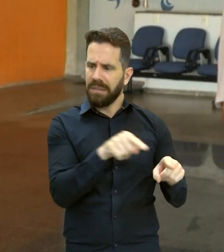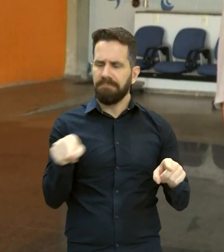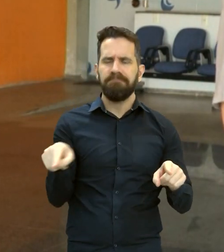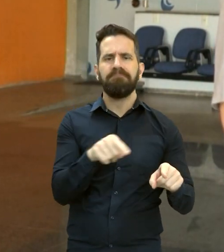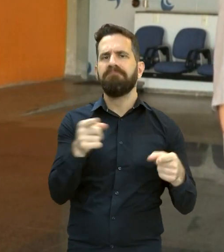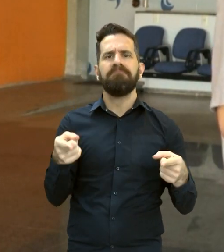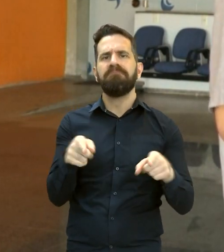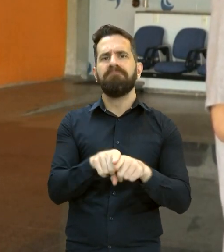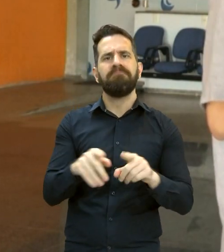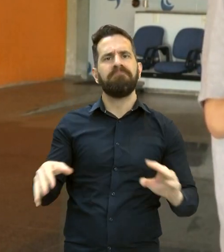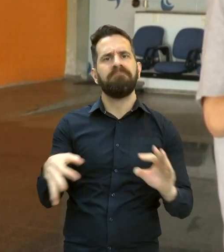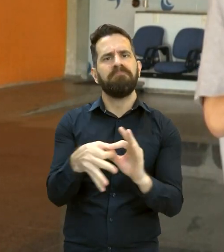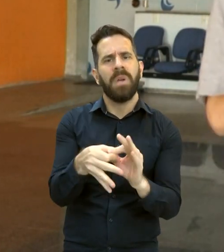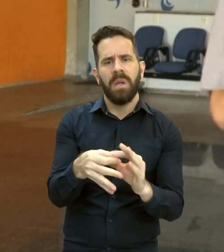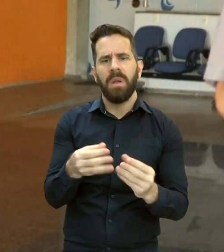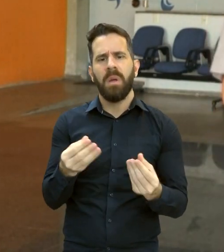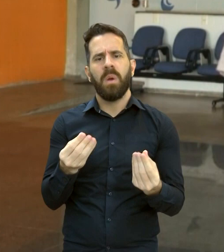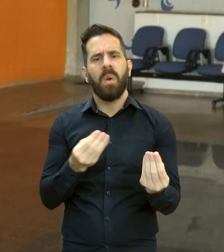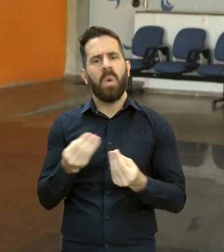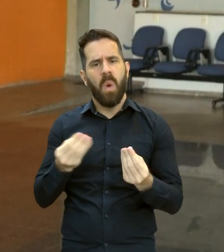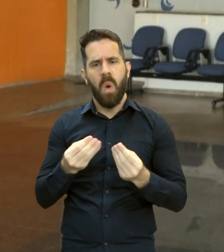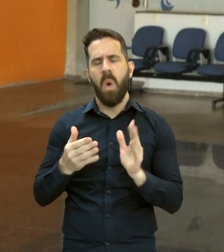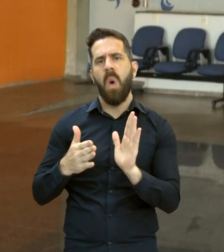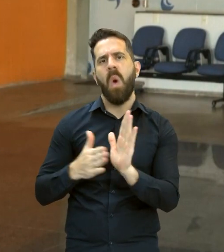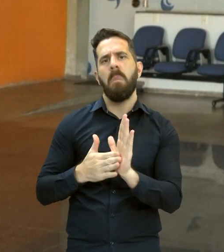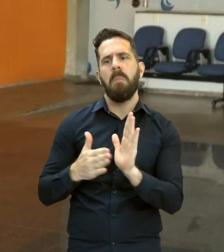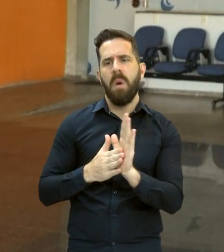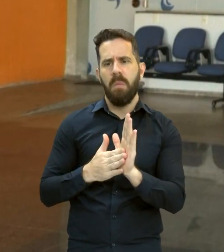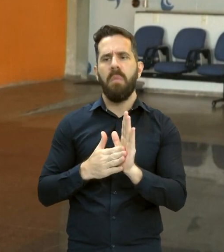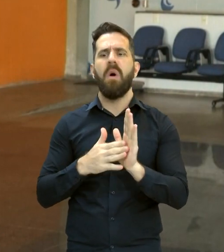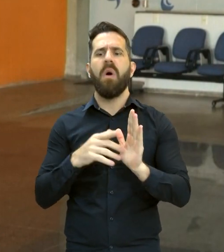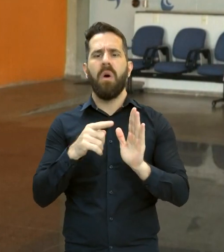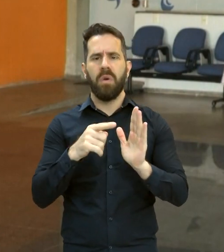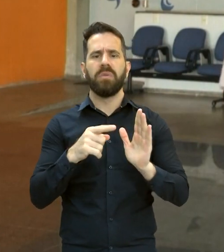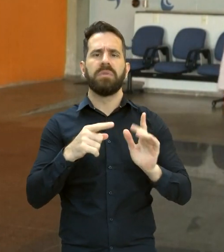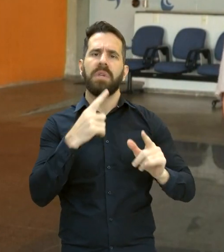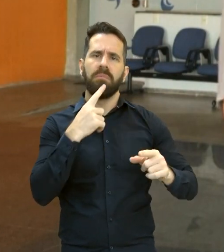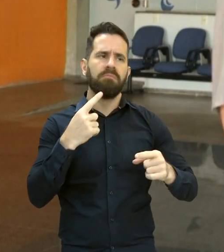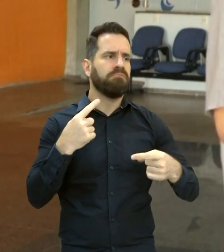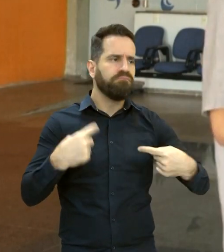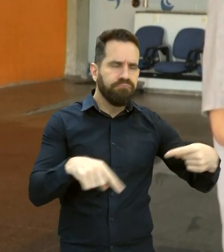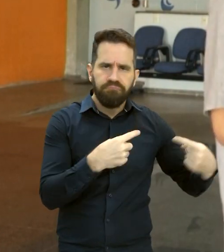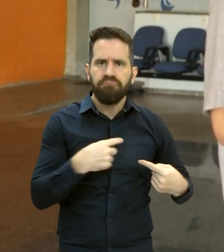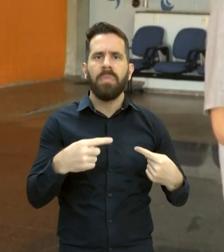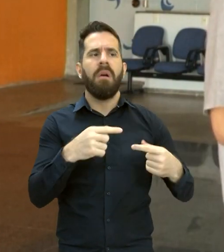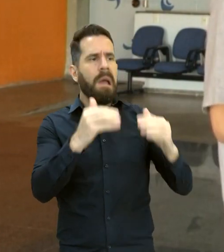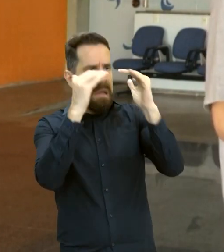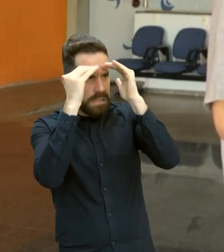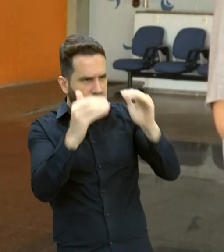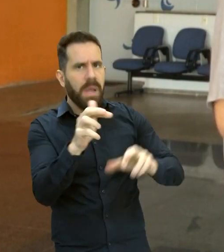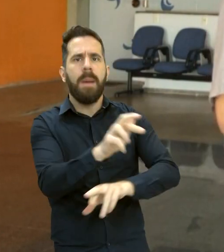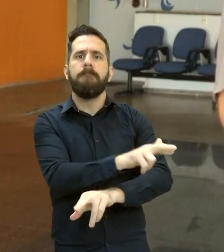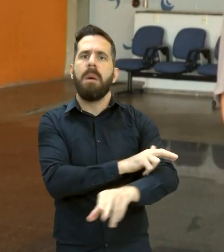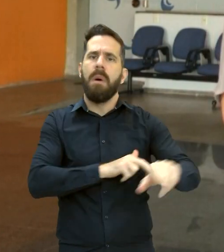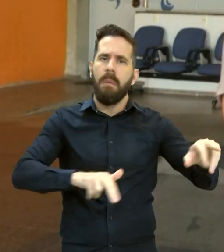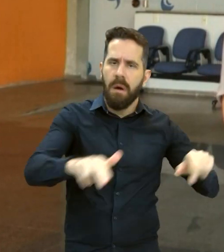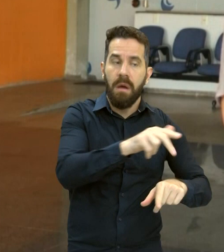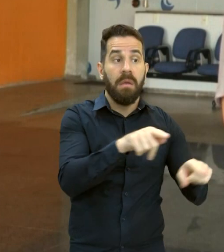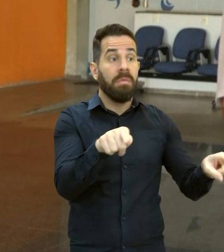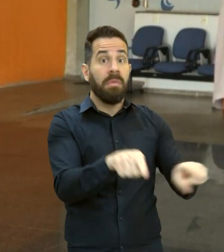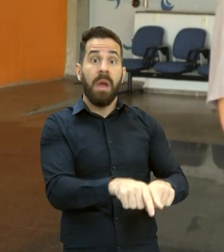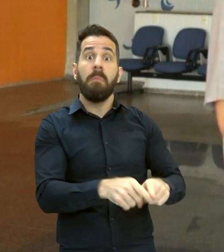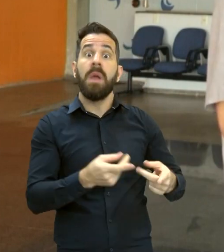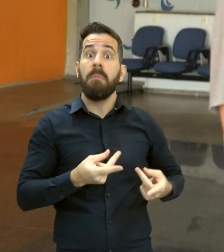garantia dessas políticas de respeito à diversidade e permanência, e também da